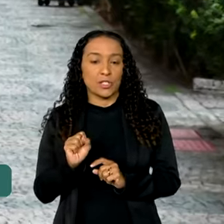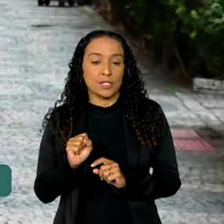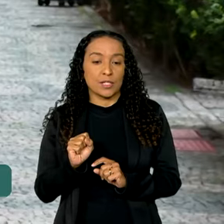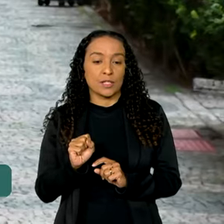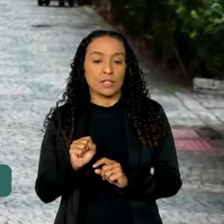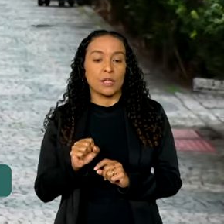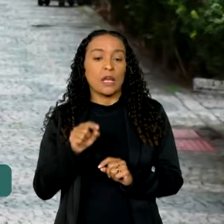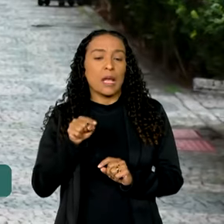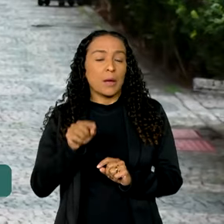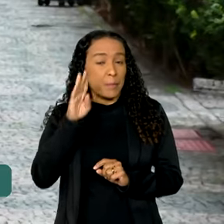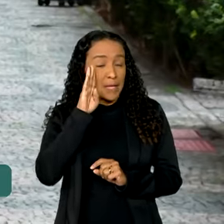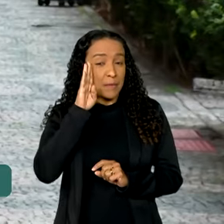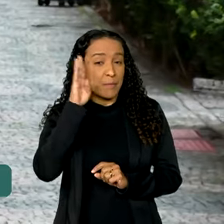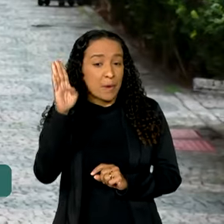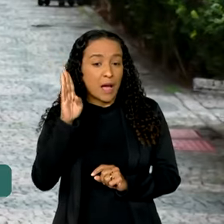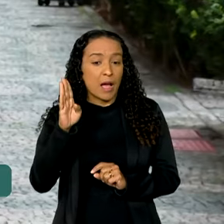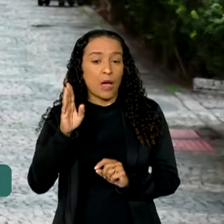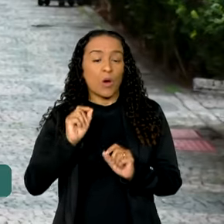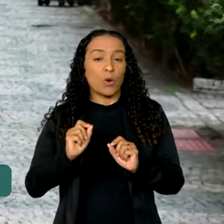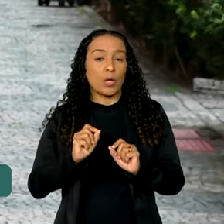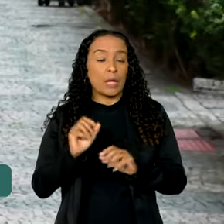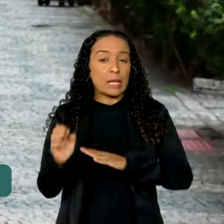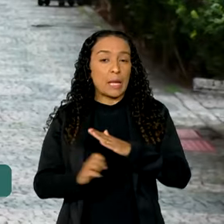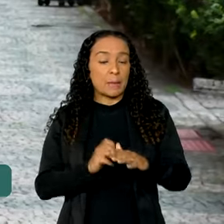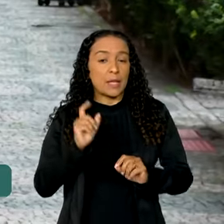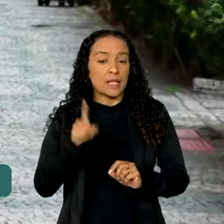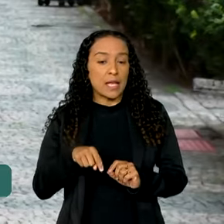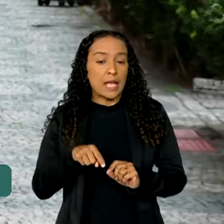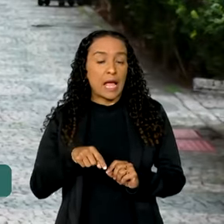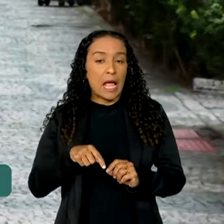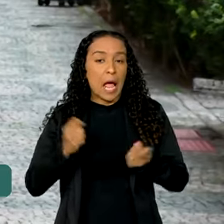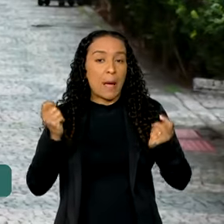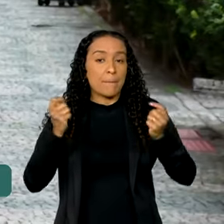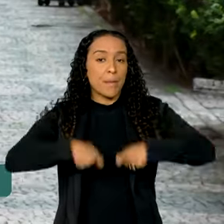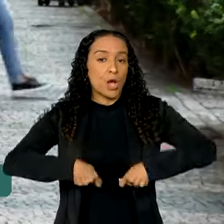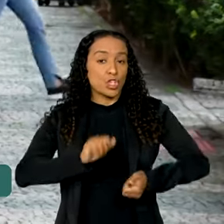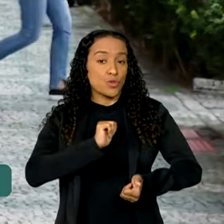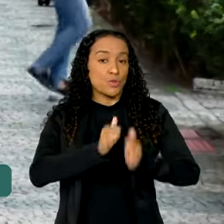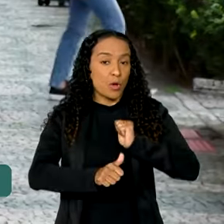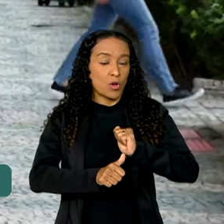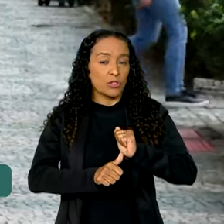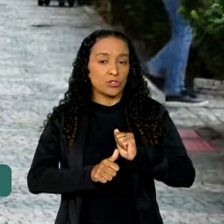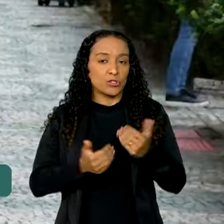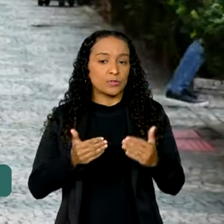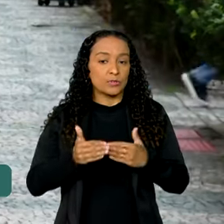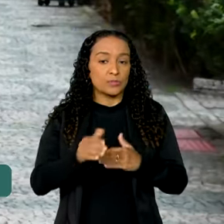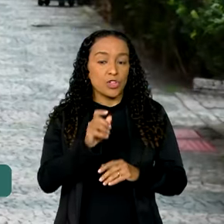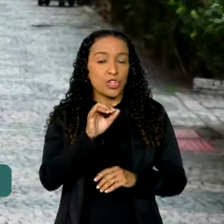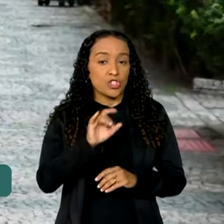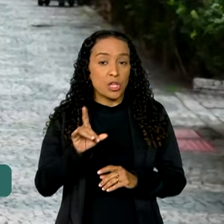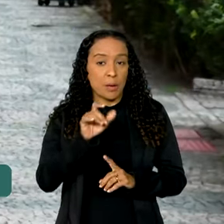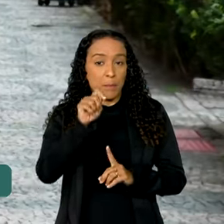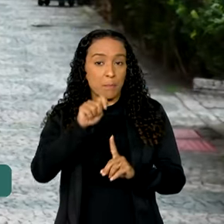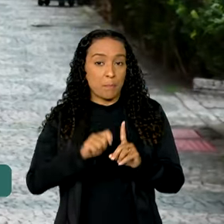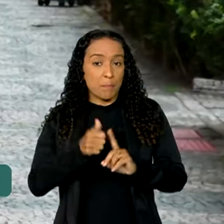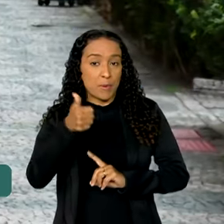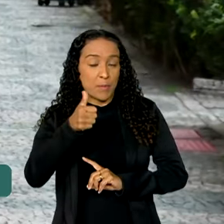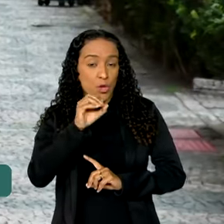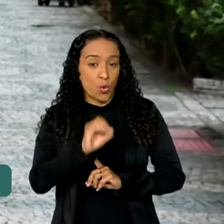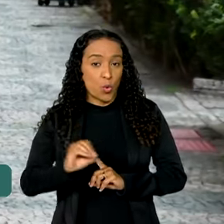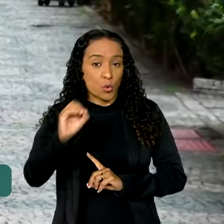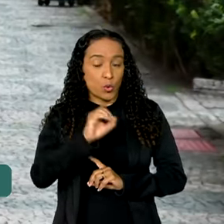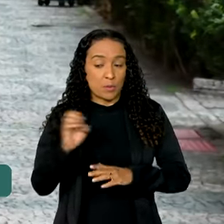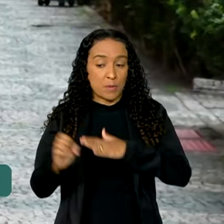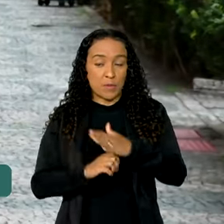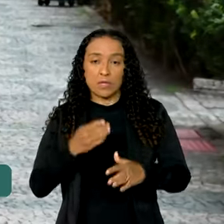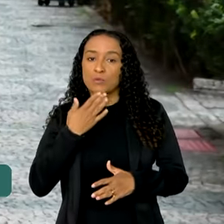Um dos seus principais filões dessas empresas são as apostas esportivas. A partir do dia 1º de outubro, as empresas que